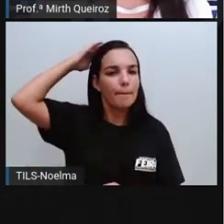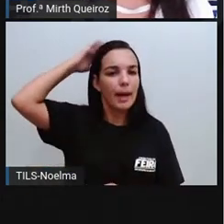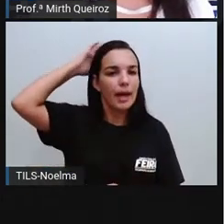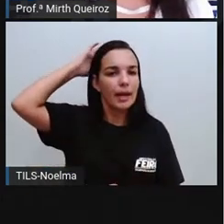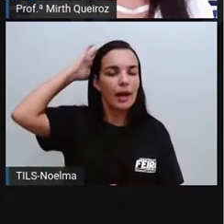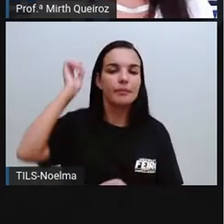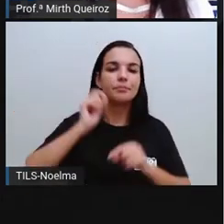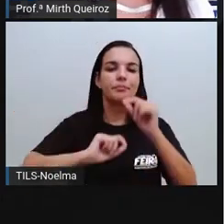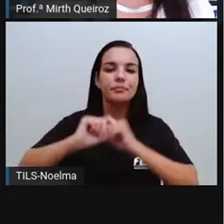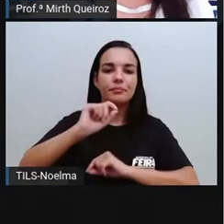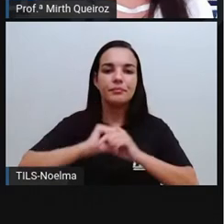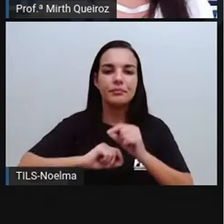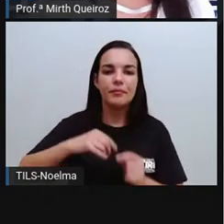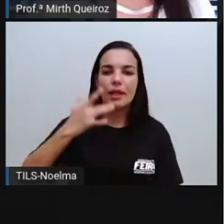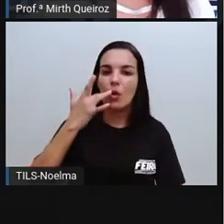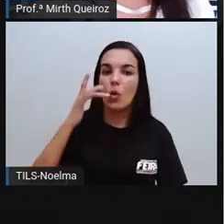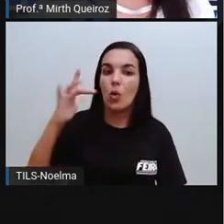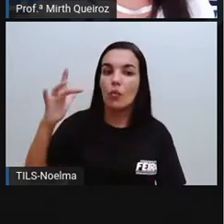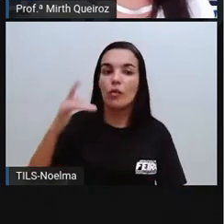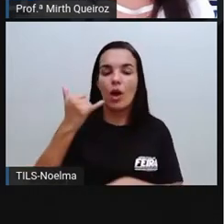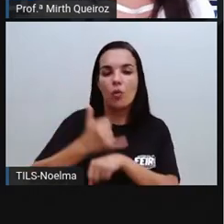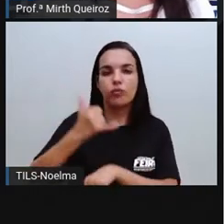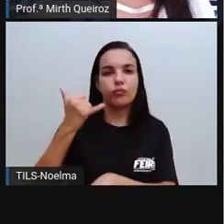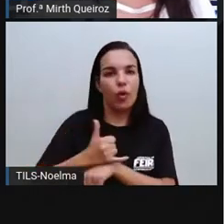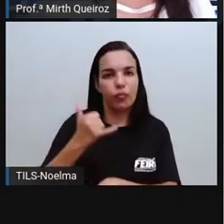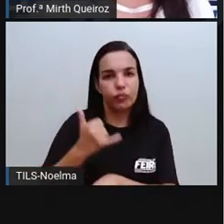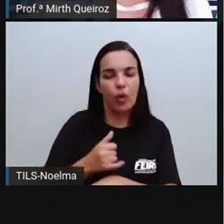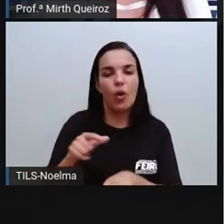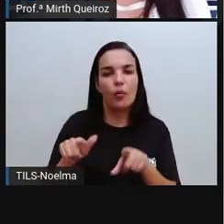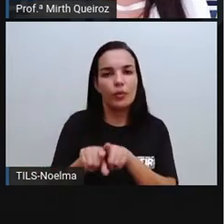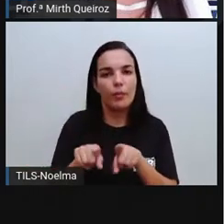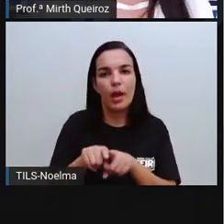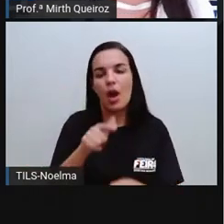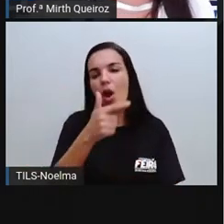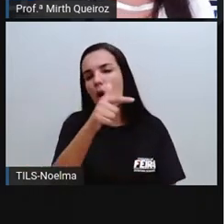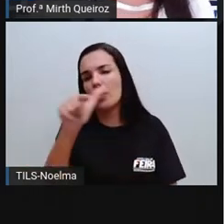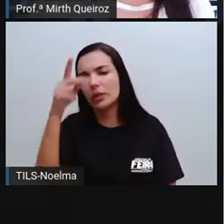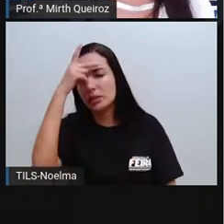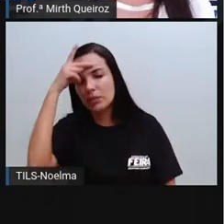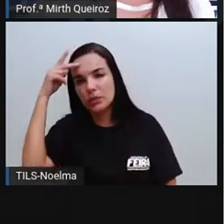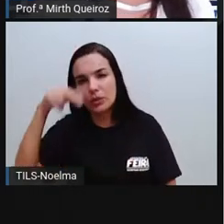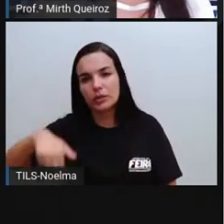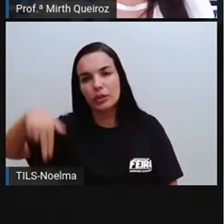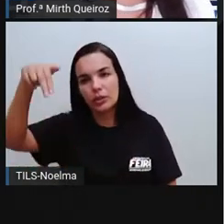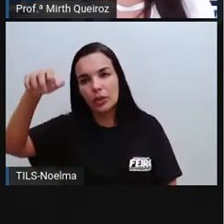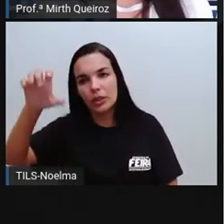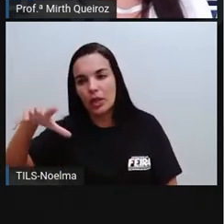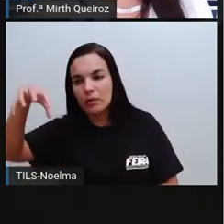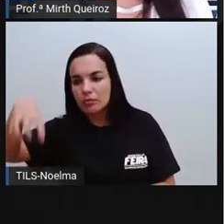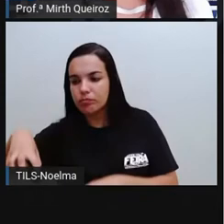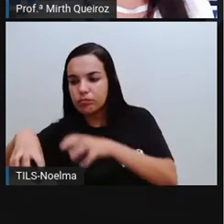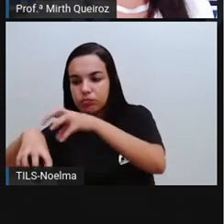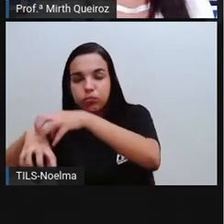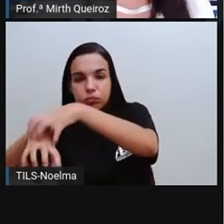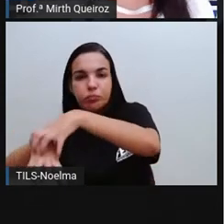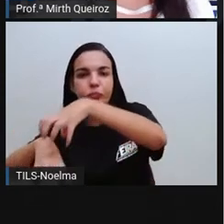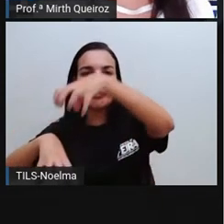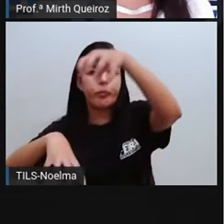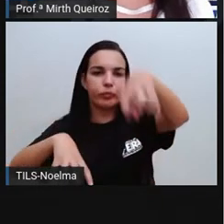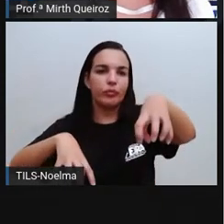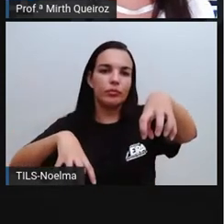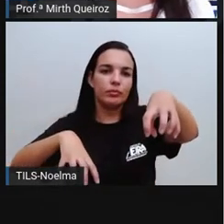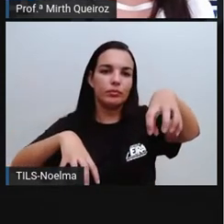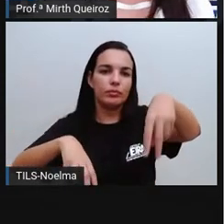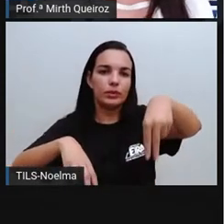mineração de ferro e ouro, foi outro dos motivos, né? Que fez com que os nordestinos saíssem de sua região para a